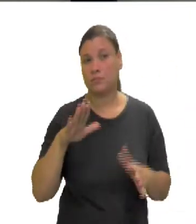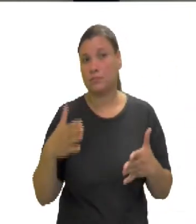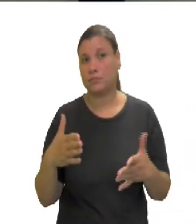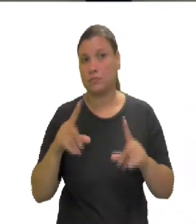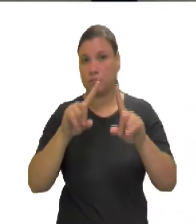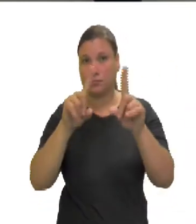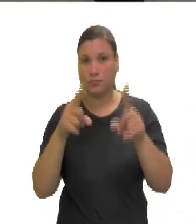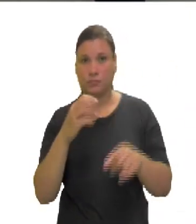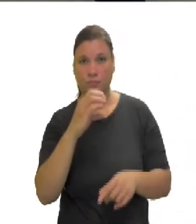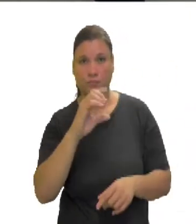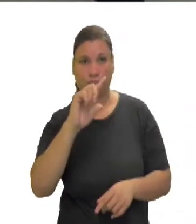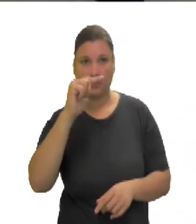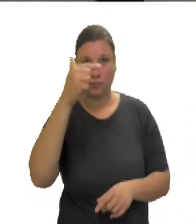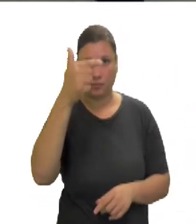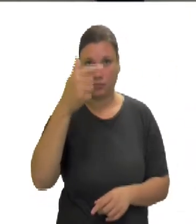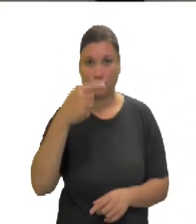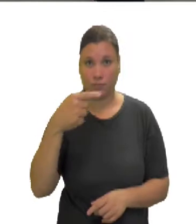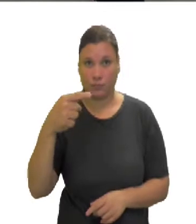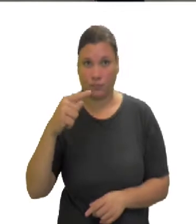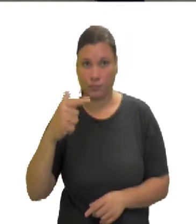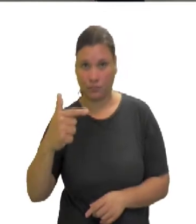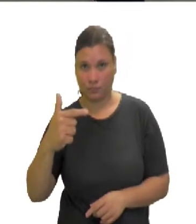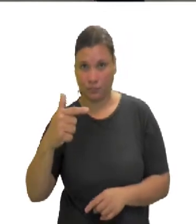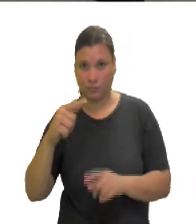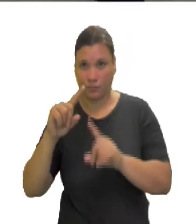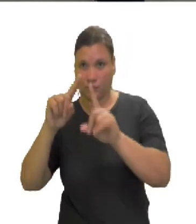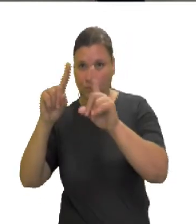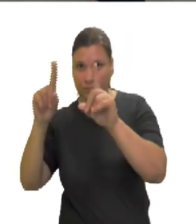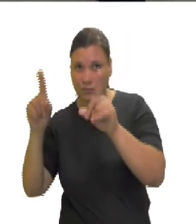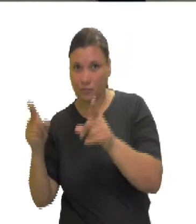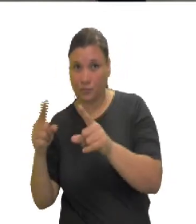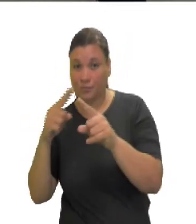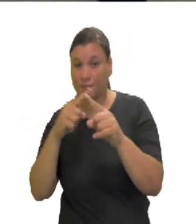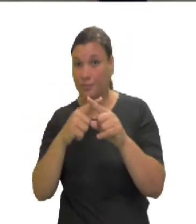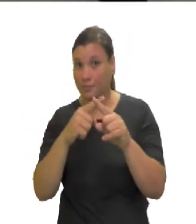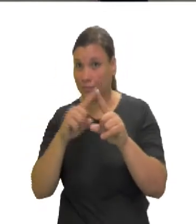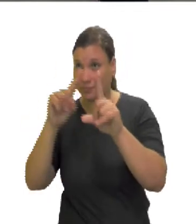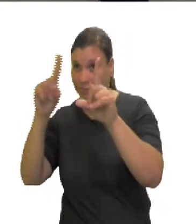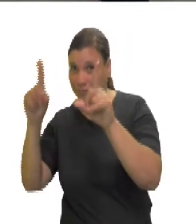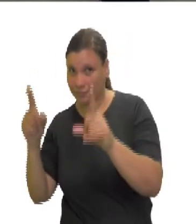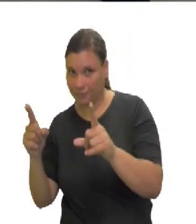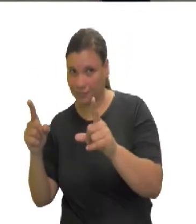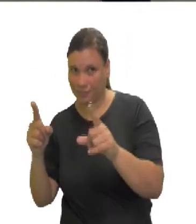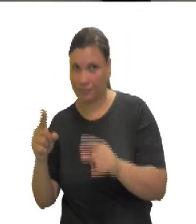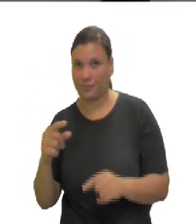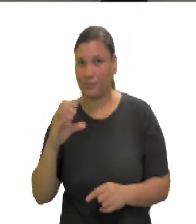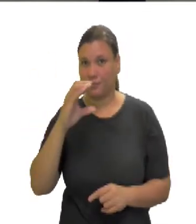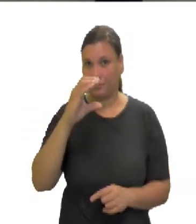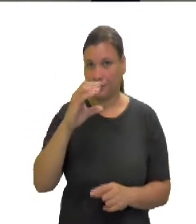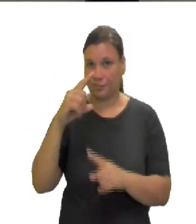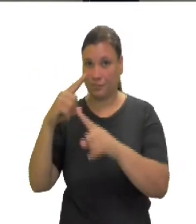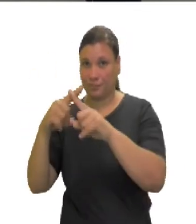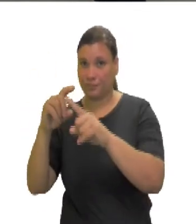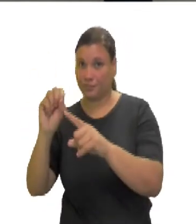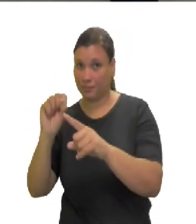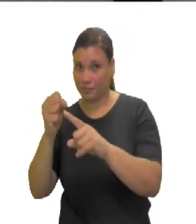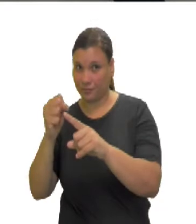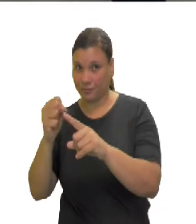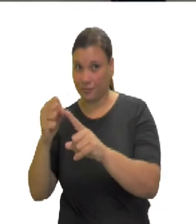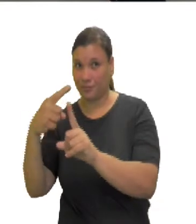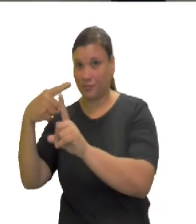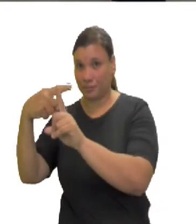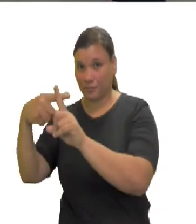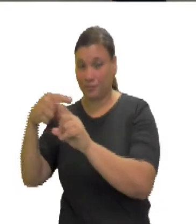2 vezes o primeiro termo pelo segundo, mais